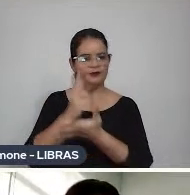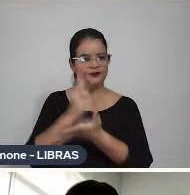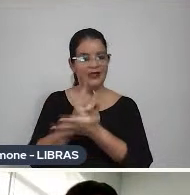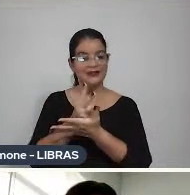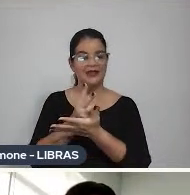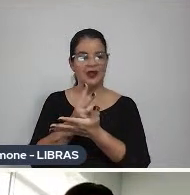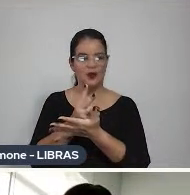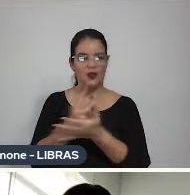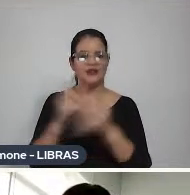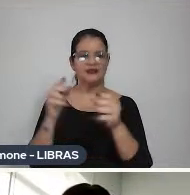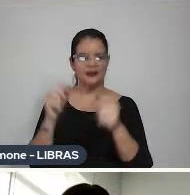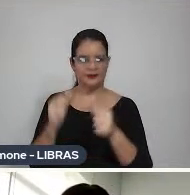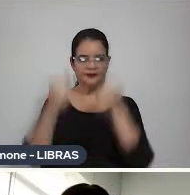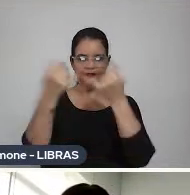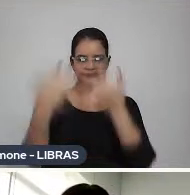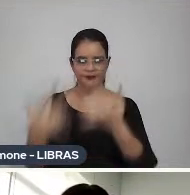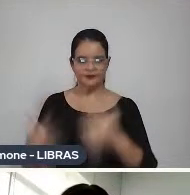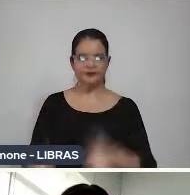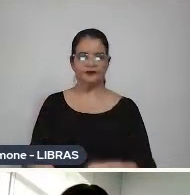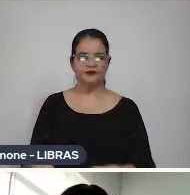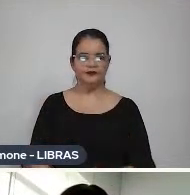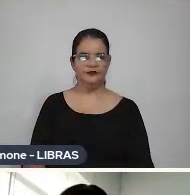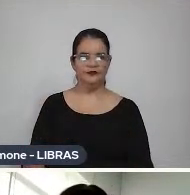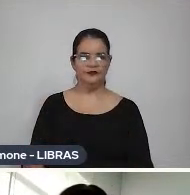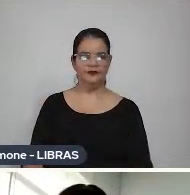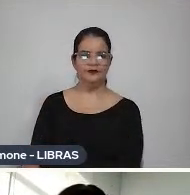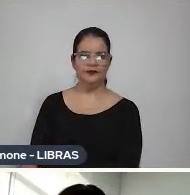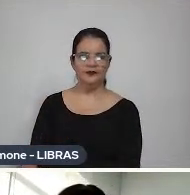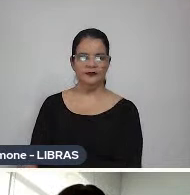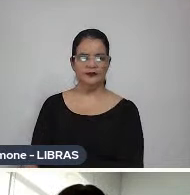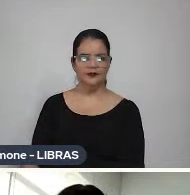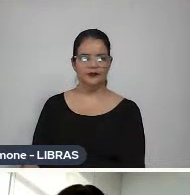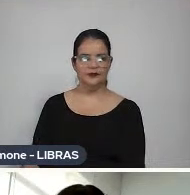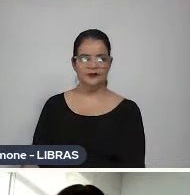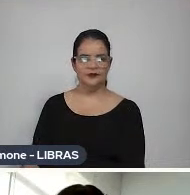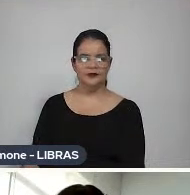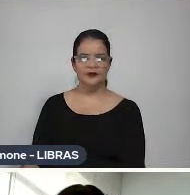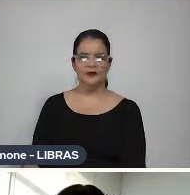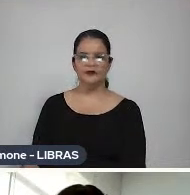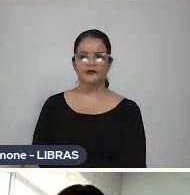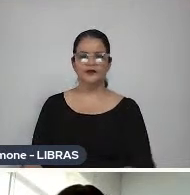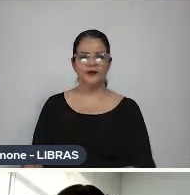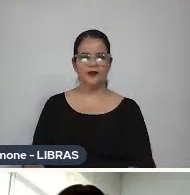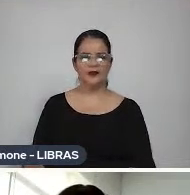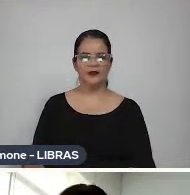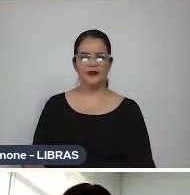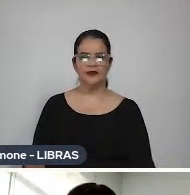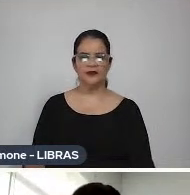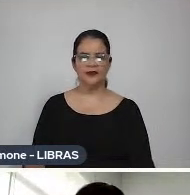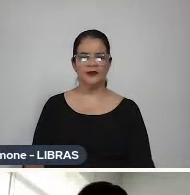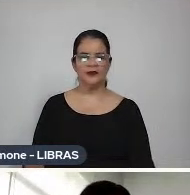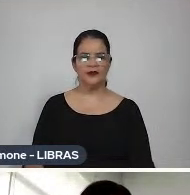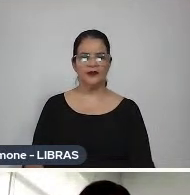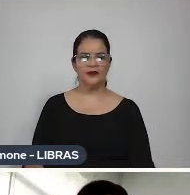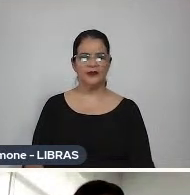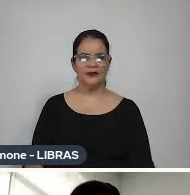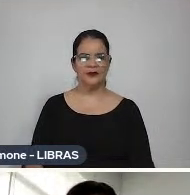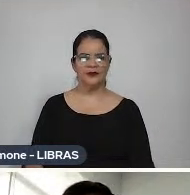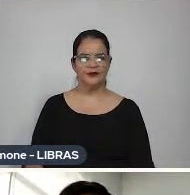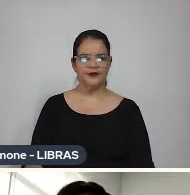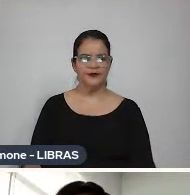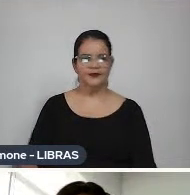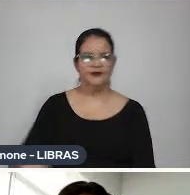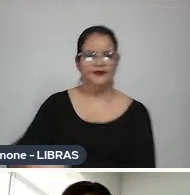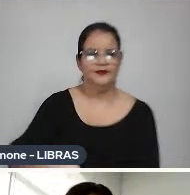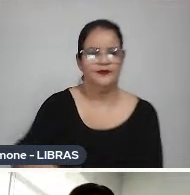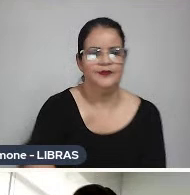como eu tinha falado, eu fui, continuei o trabalho de animação em publicidade, eu acho que durante uns três, quatro anos, a gente ficou